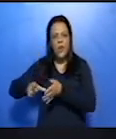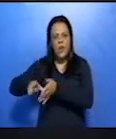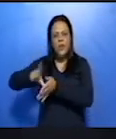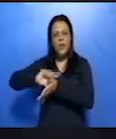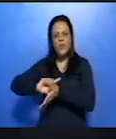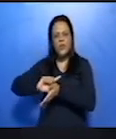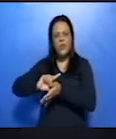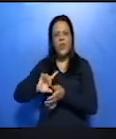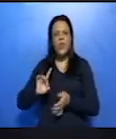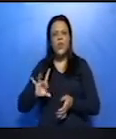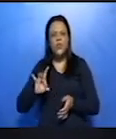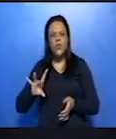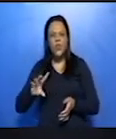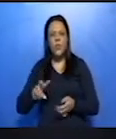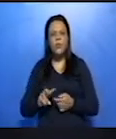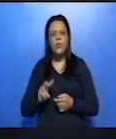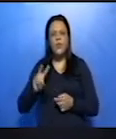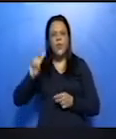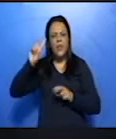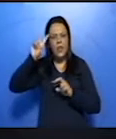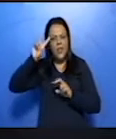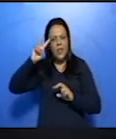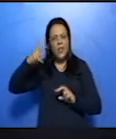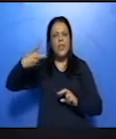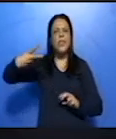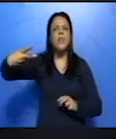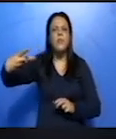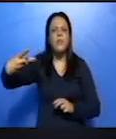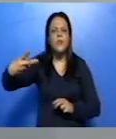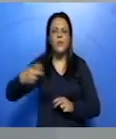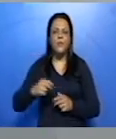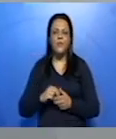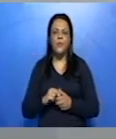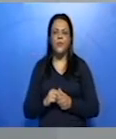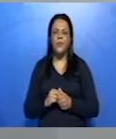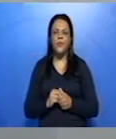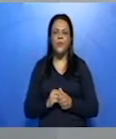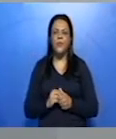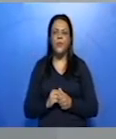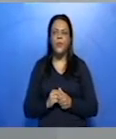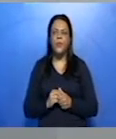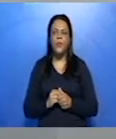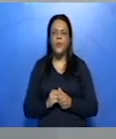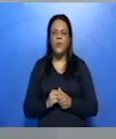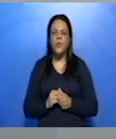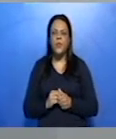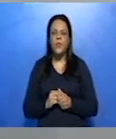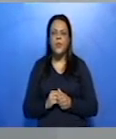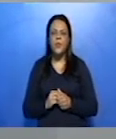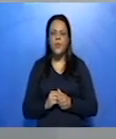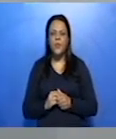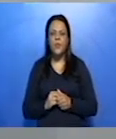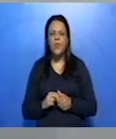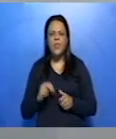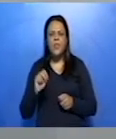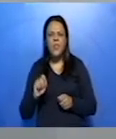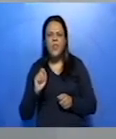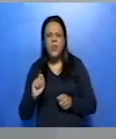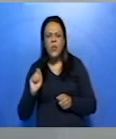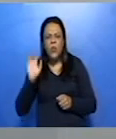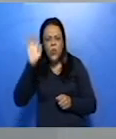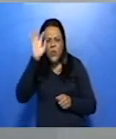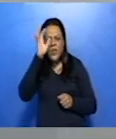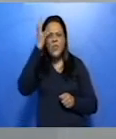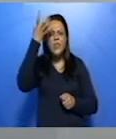feedback, né? Um feedback, não, perdão. Para nós fazermos uma retrospectiva da história